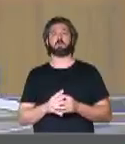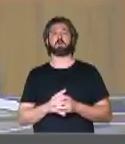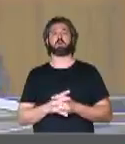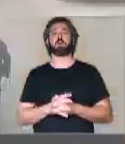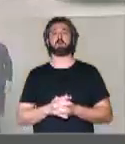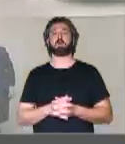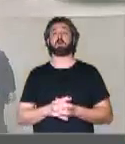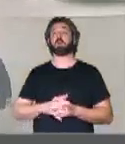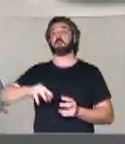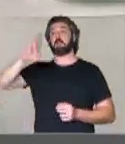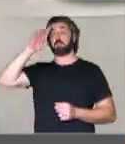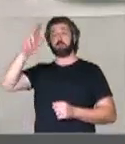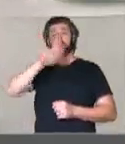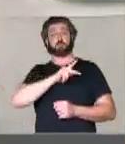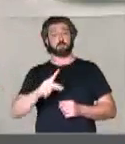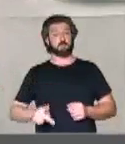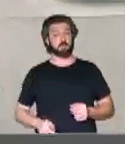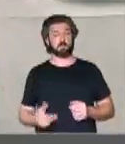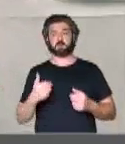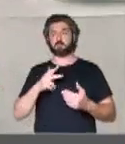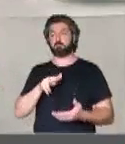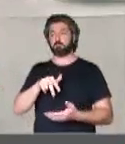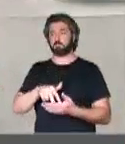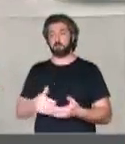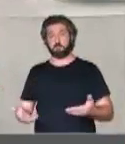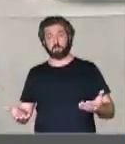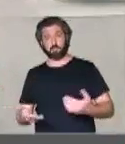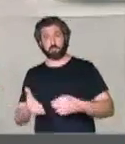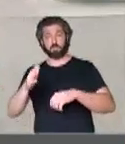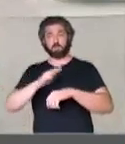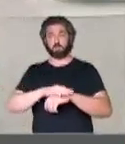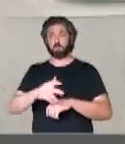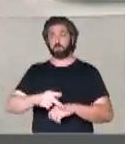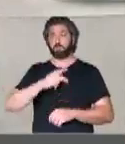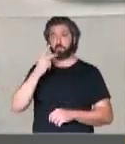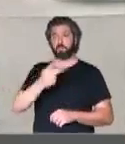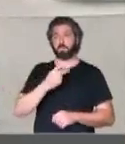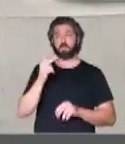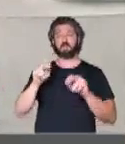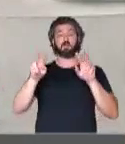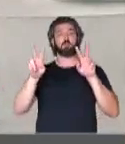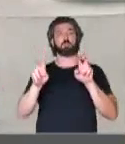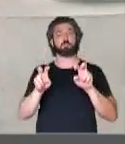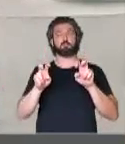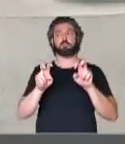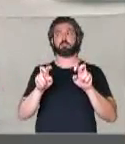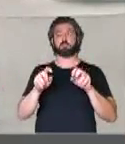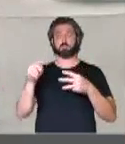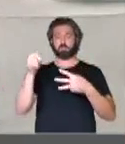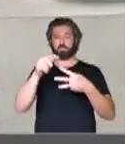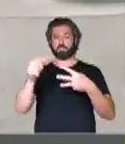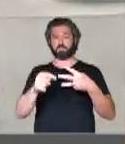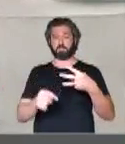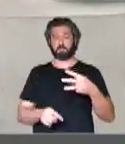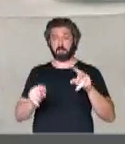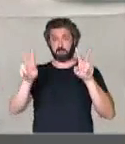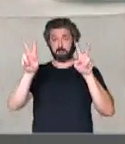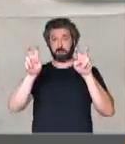Senhor presidente, eu quero usar esse tempo para falar sobre três temas.